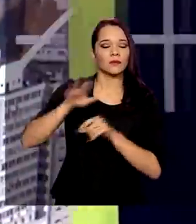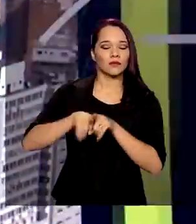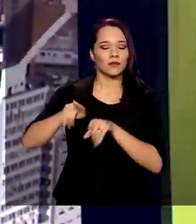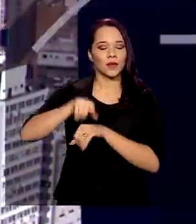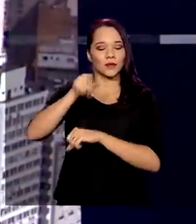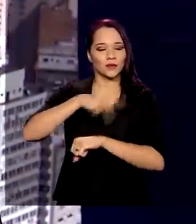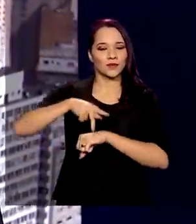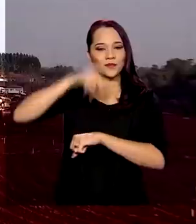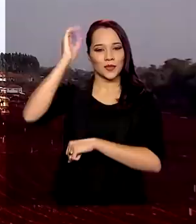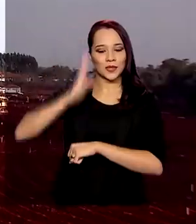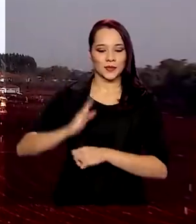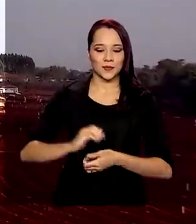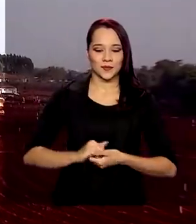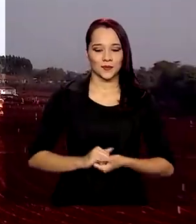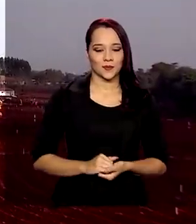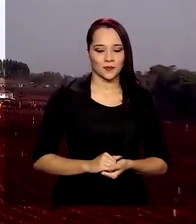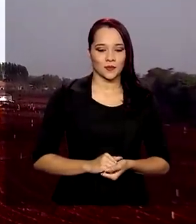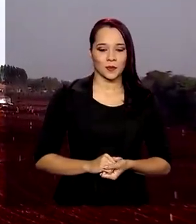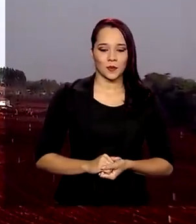país.